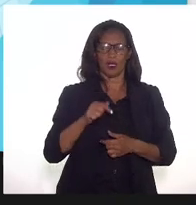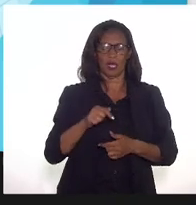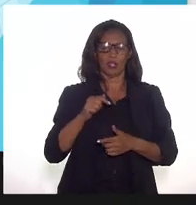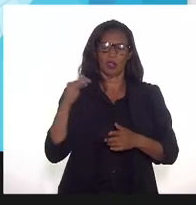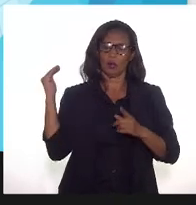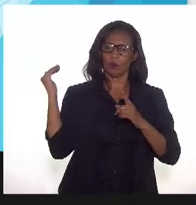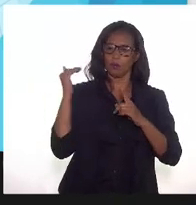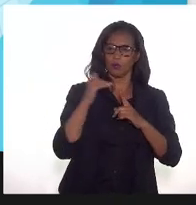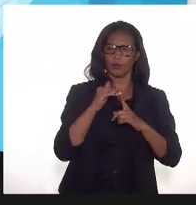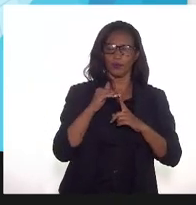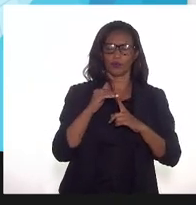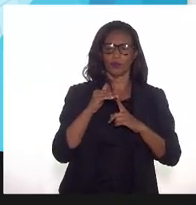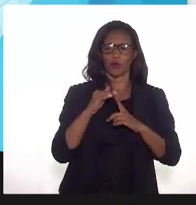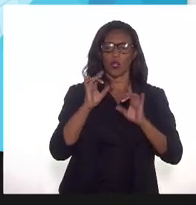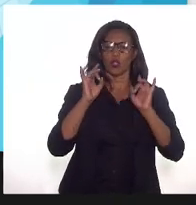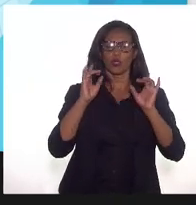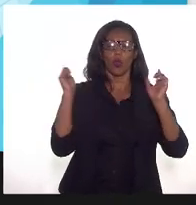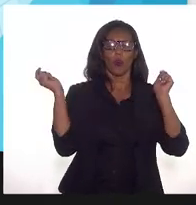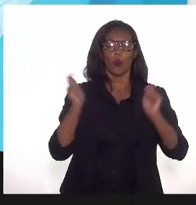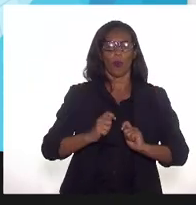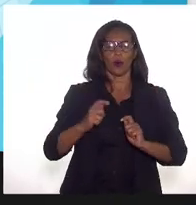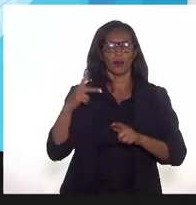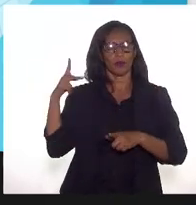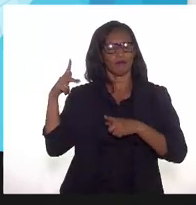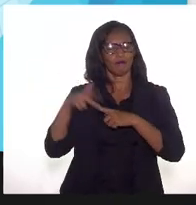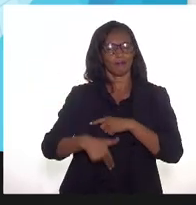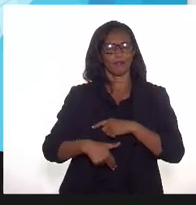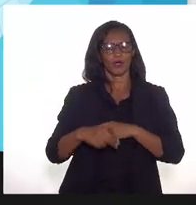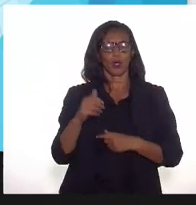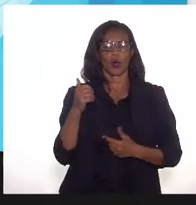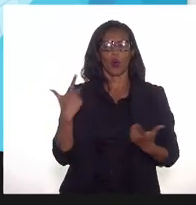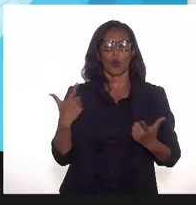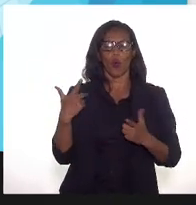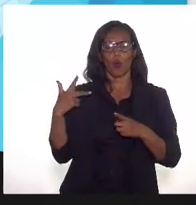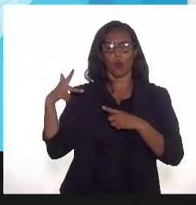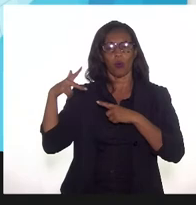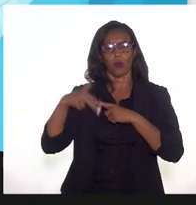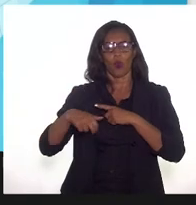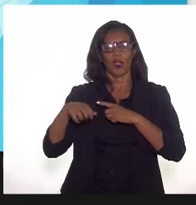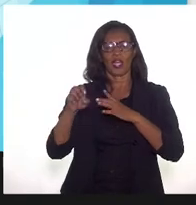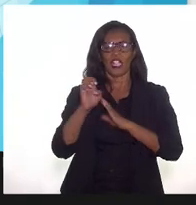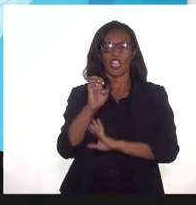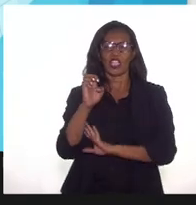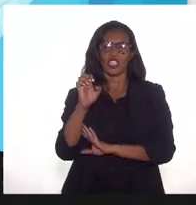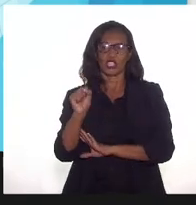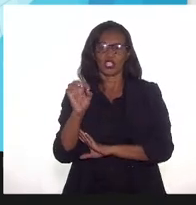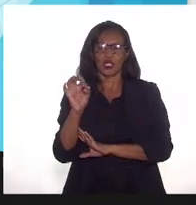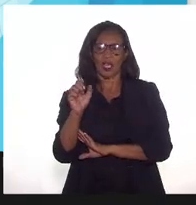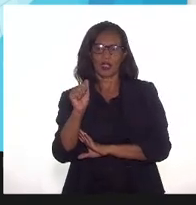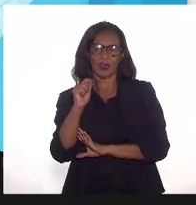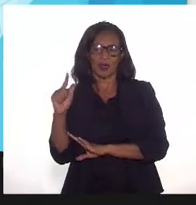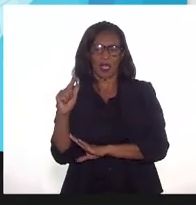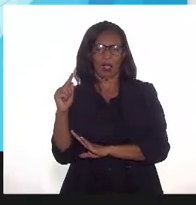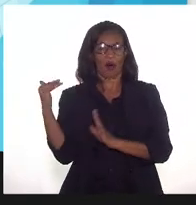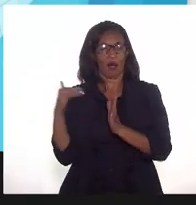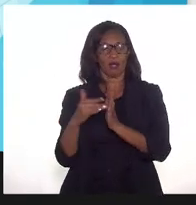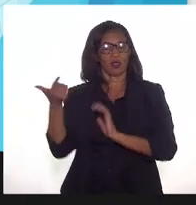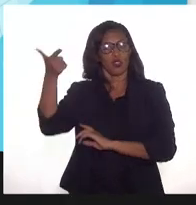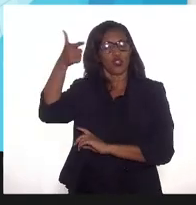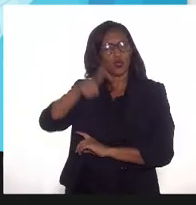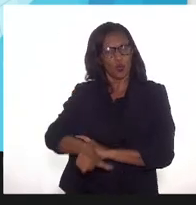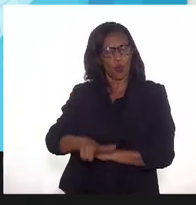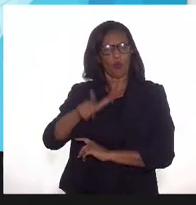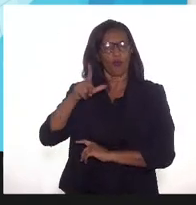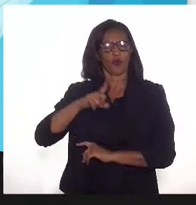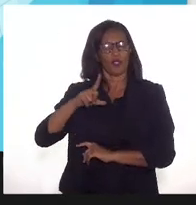só possa ser rompido com uma intervenção estatal até de novo que haja